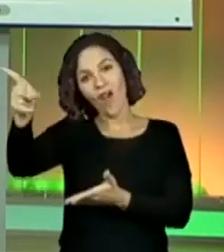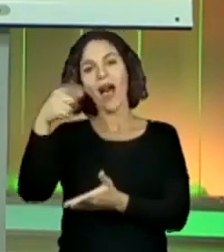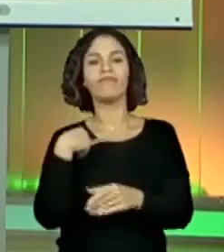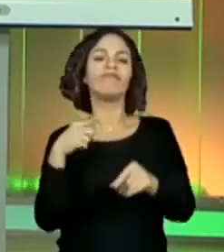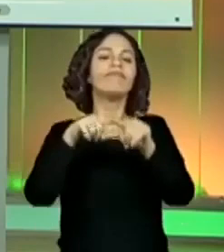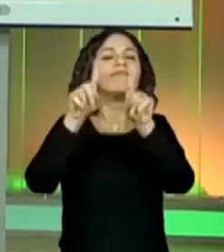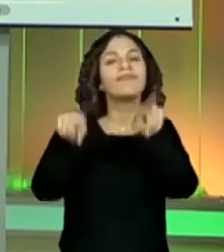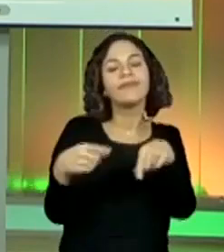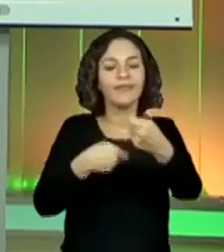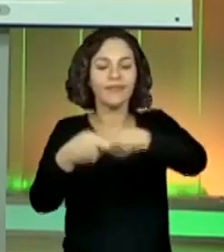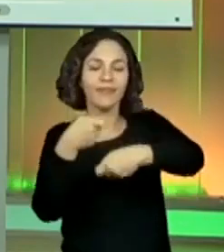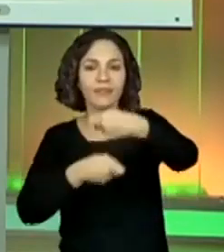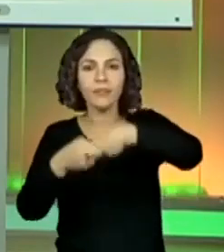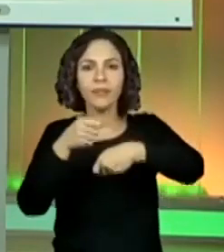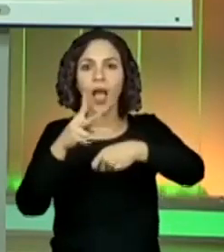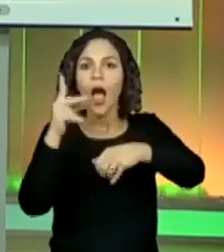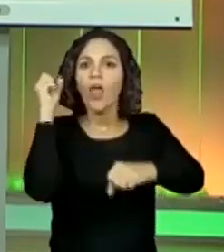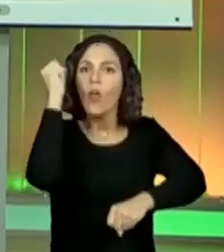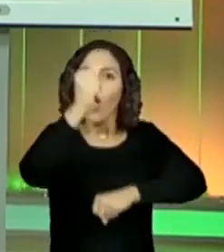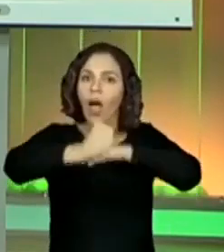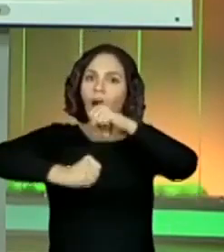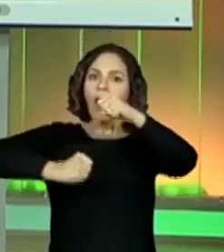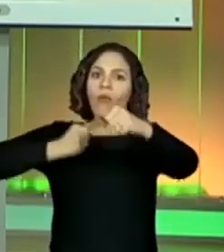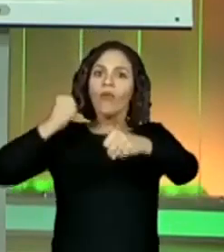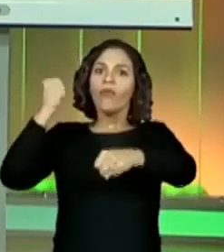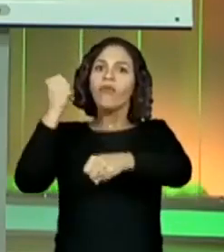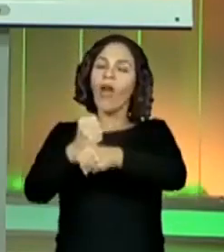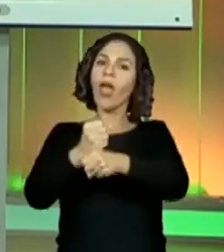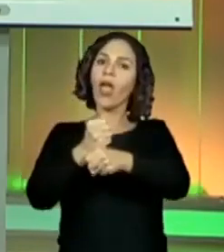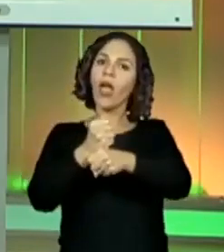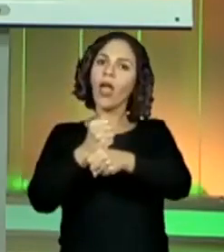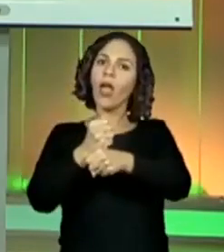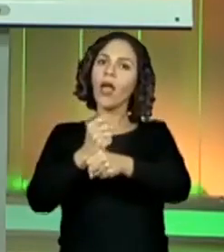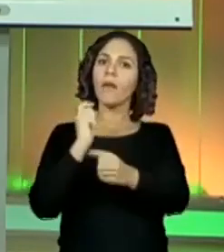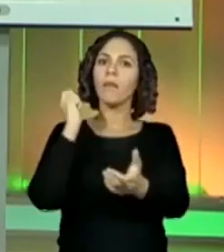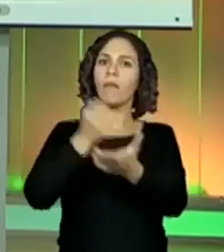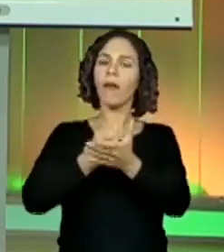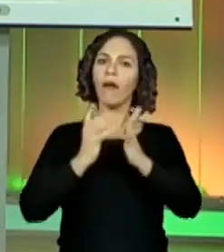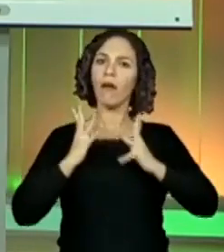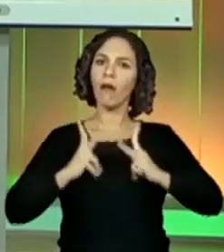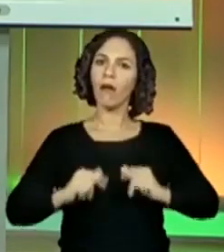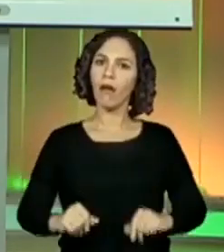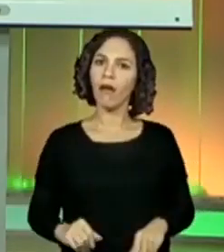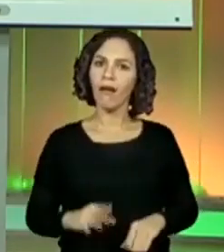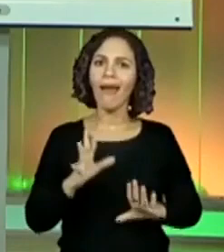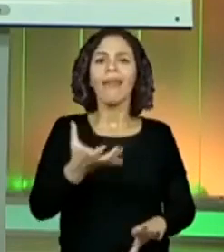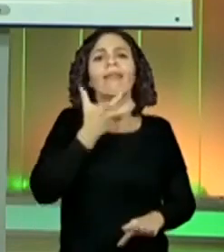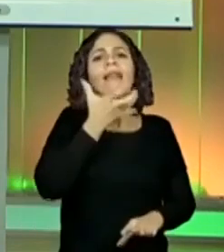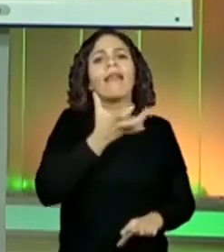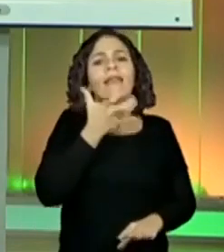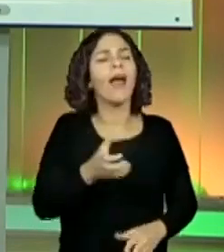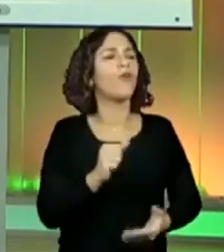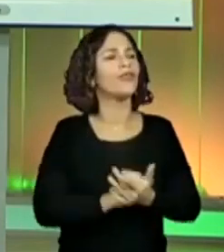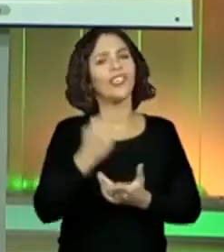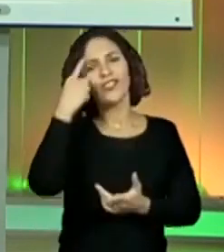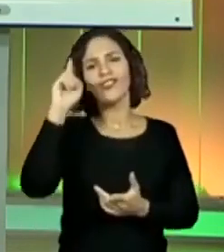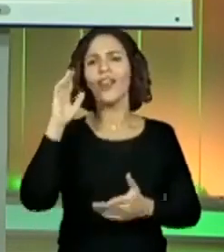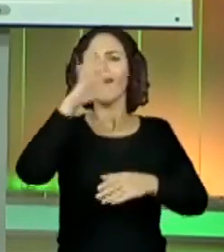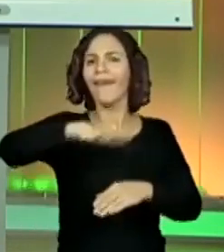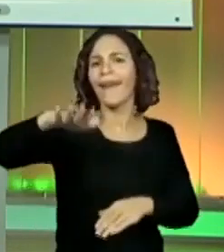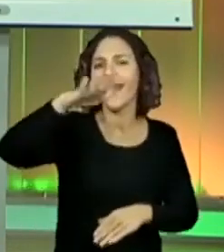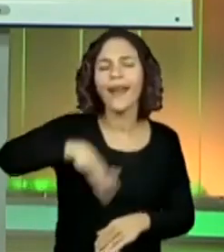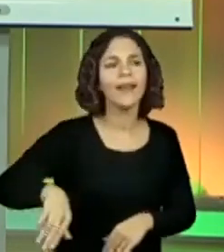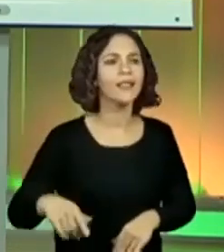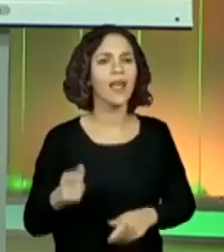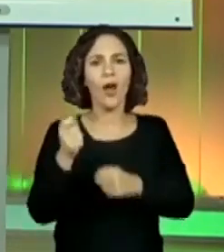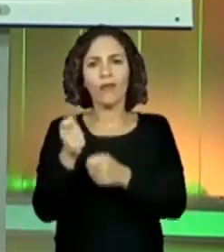terminar de pagar o ano que vem, em 2021. Vai passar o Natal, vai passar o Dia das Crianças, vai passar o